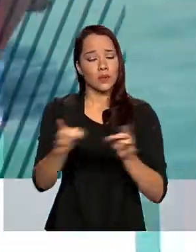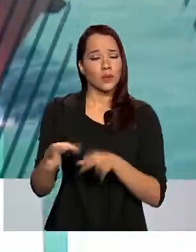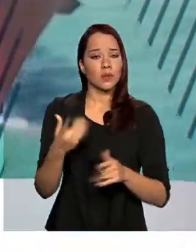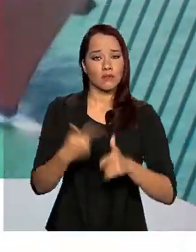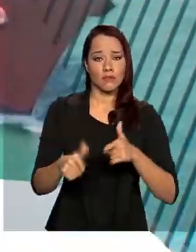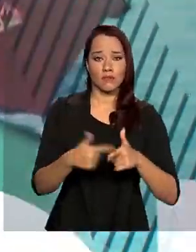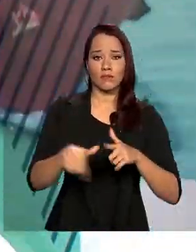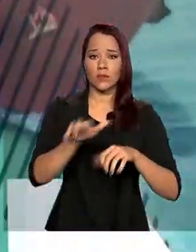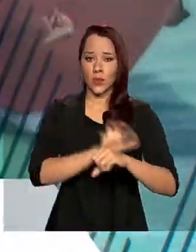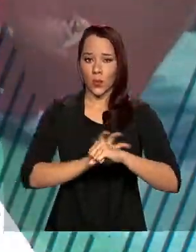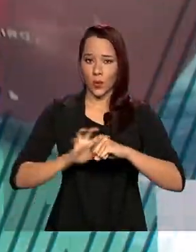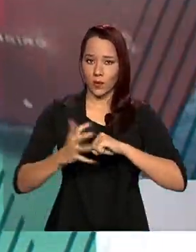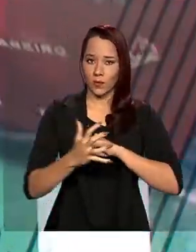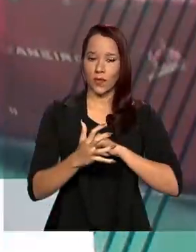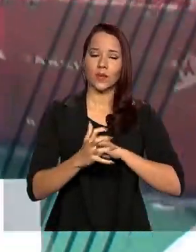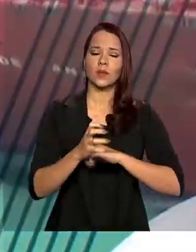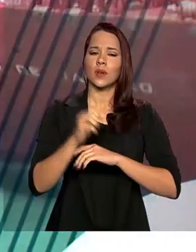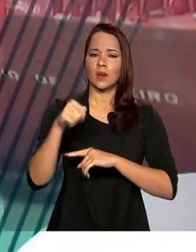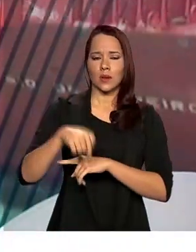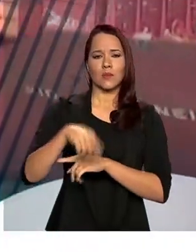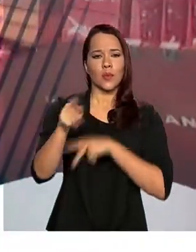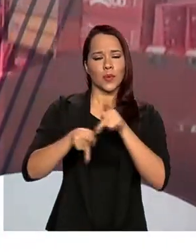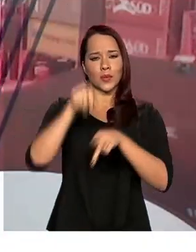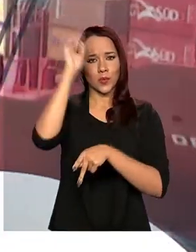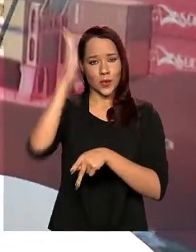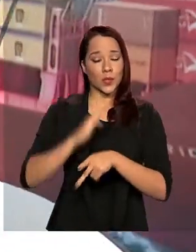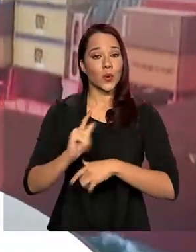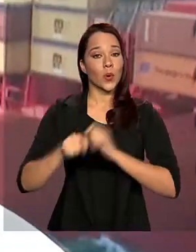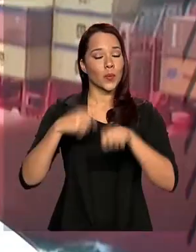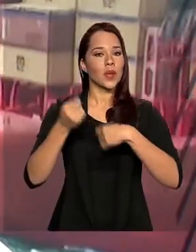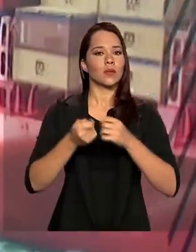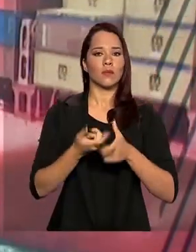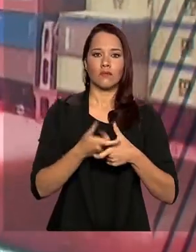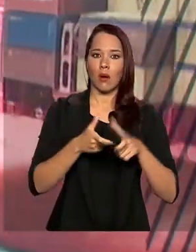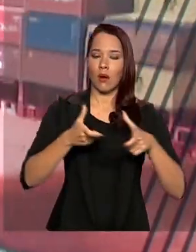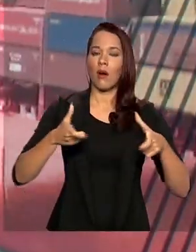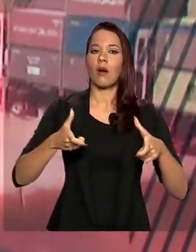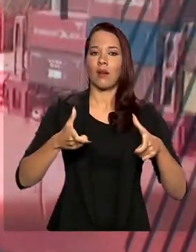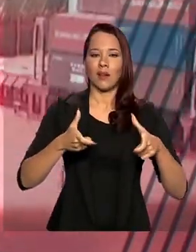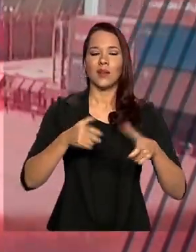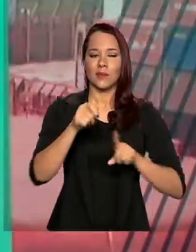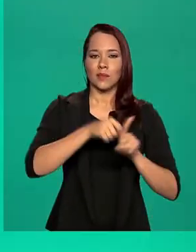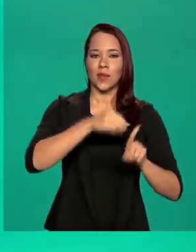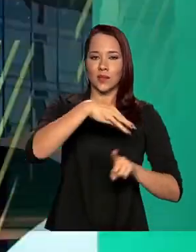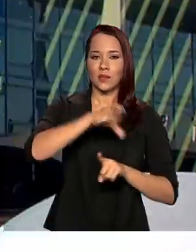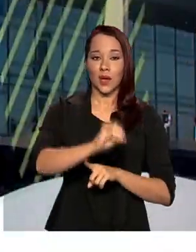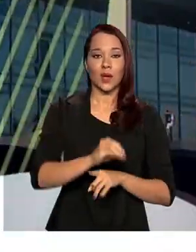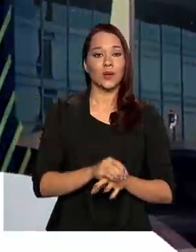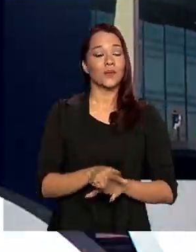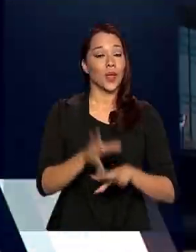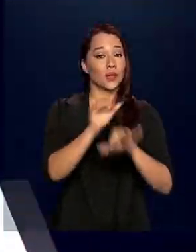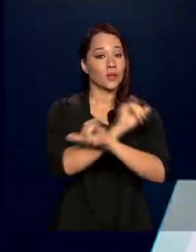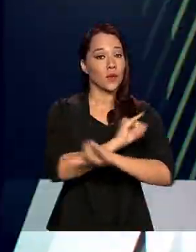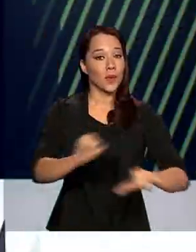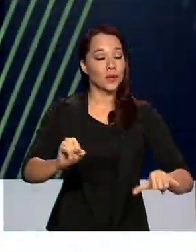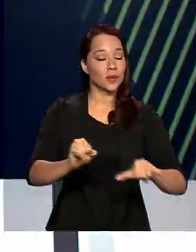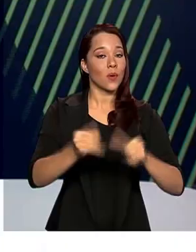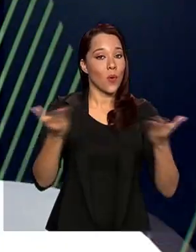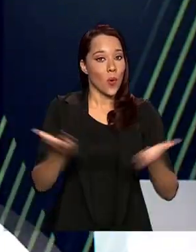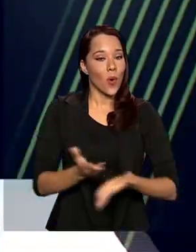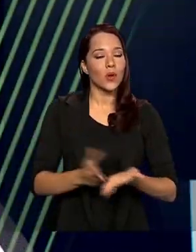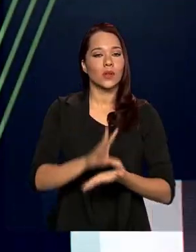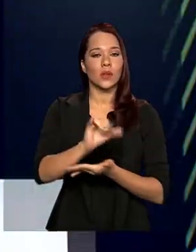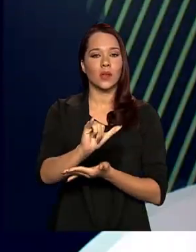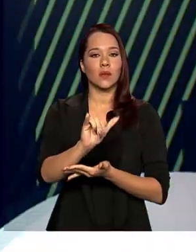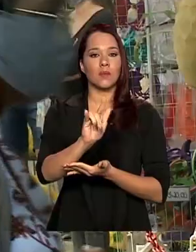pandemia do coronavírus, o brasileiro, o comércio brasileiro, teve crescimento recorde em maio. Os dados foram divulgados hoje pelo